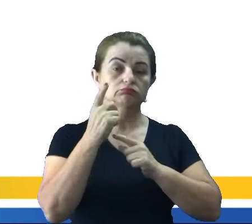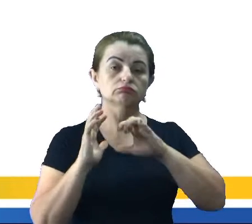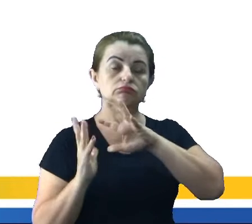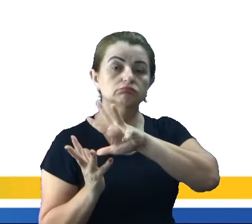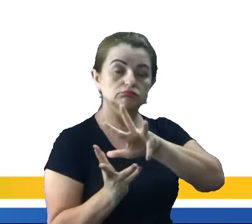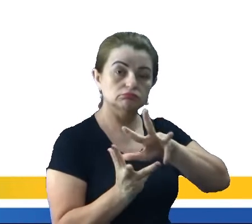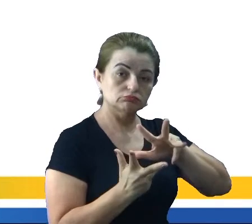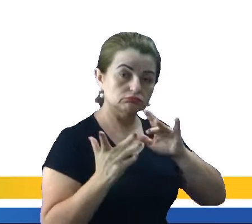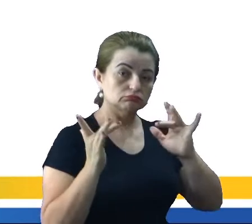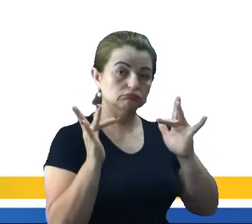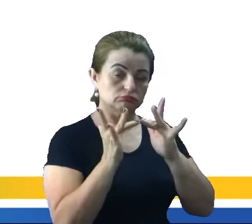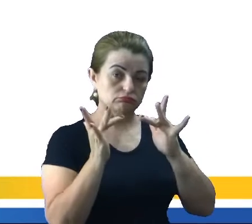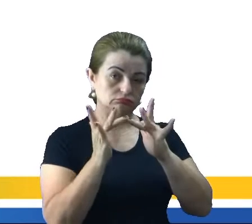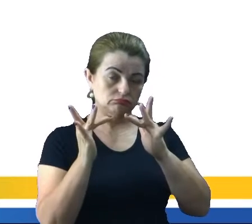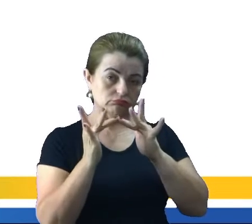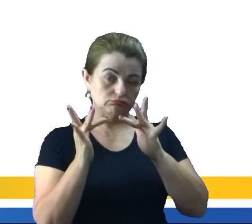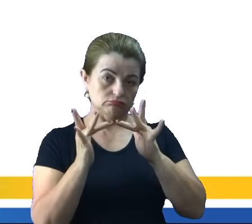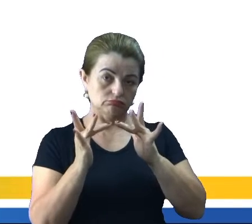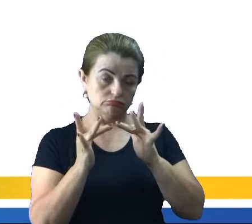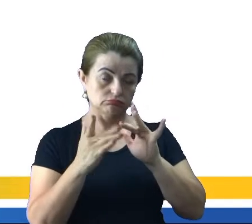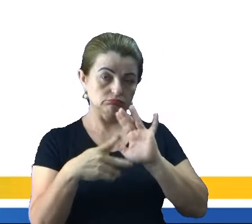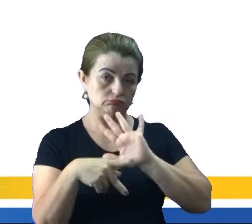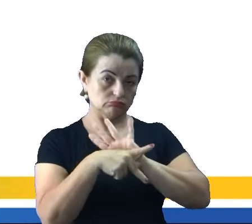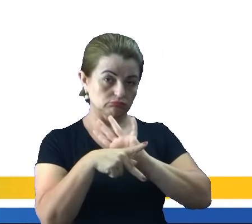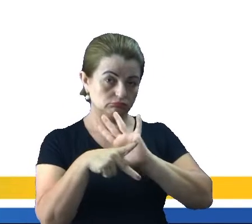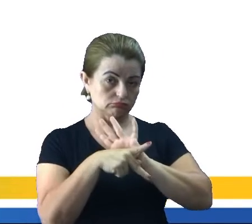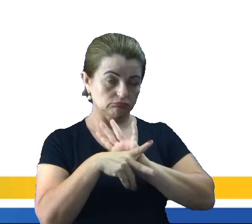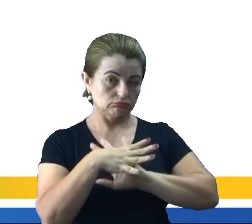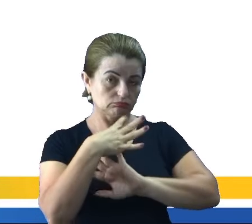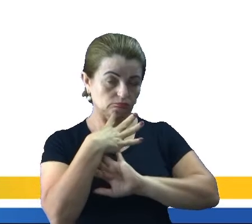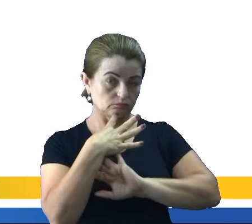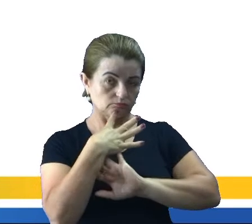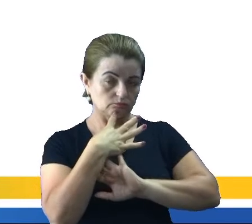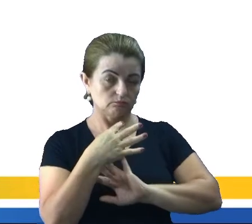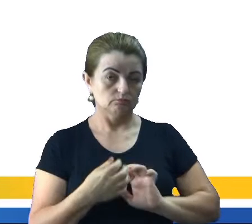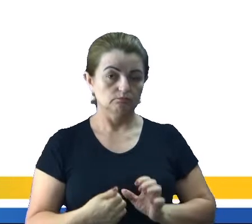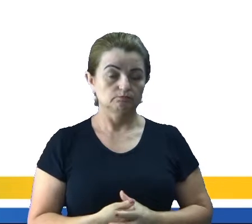de acordo com os seus próprios princípios